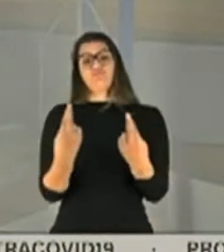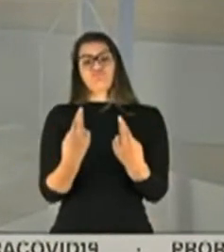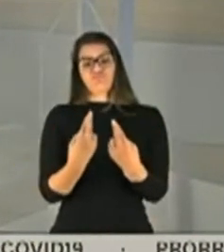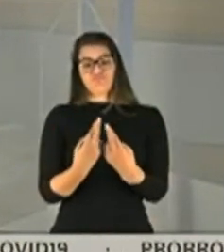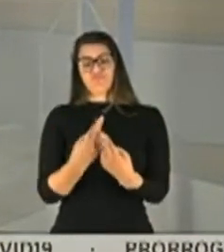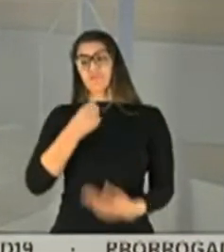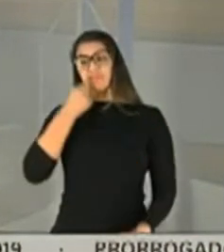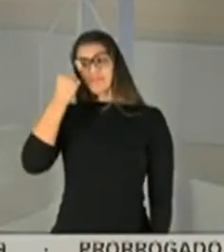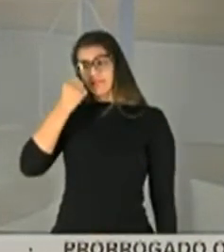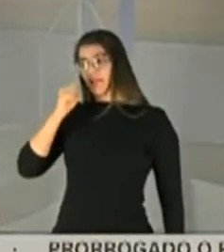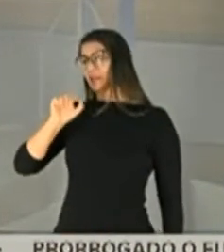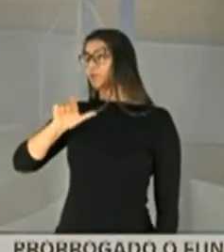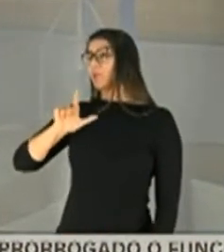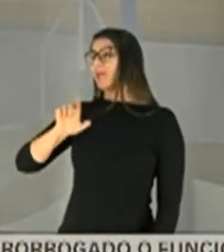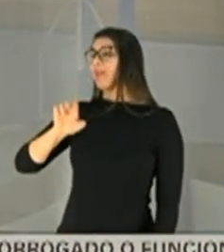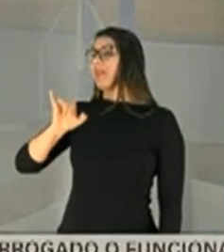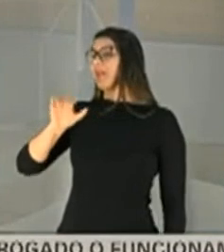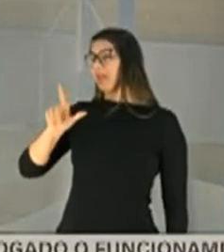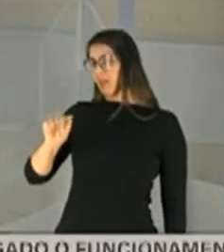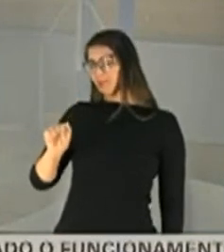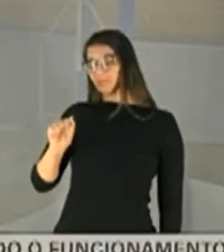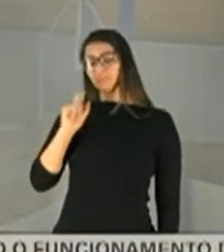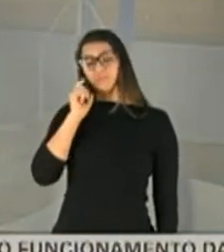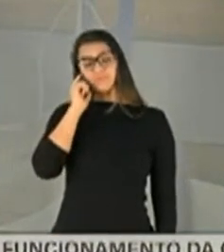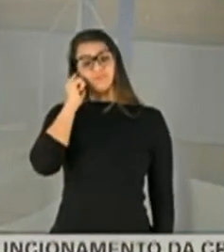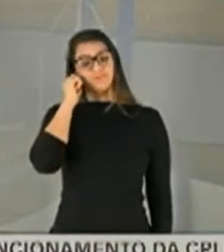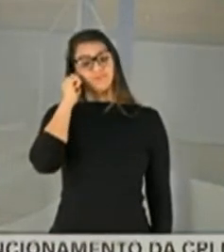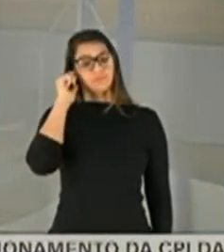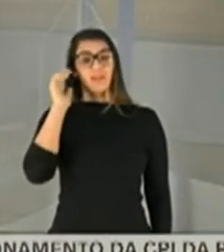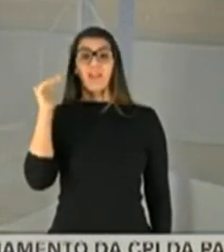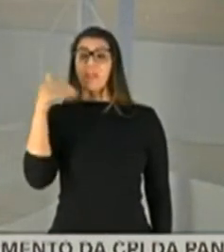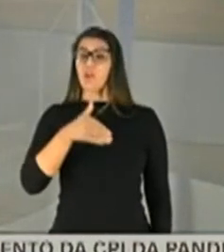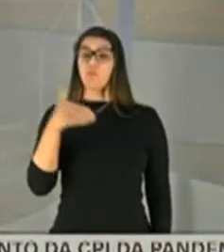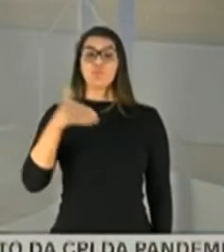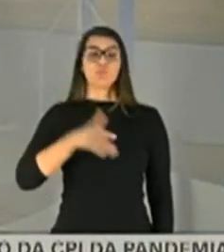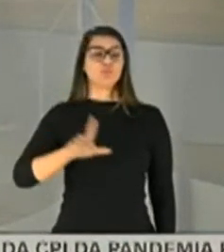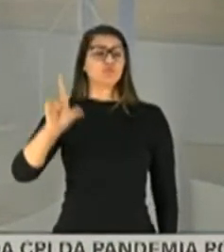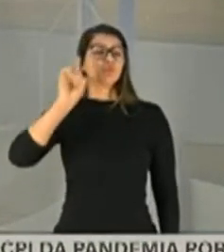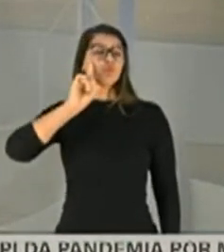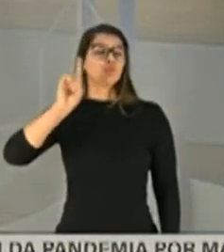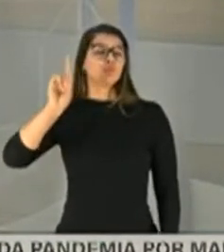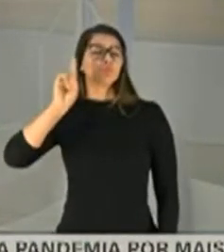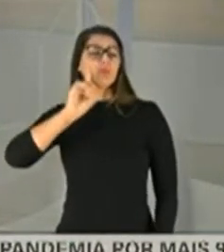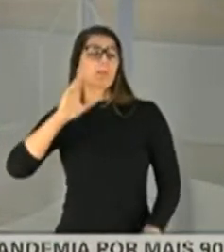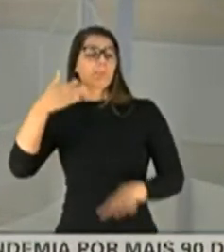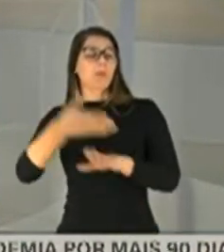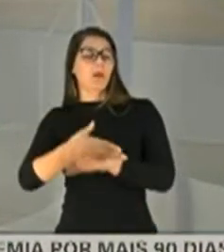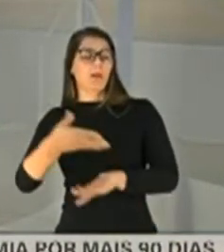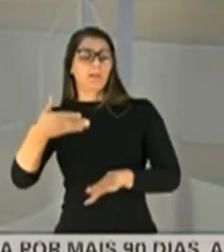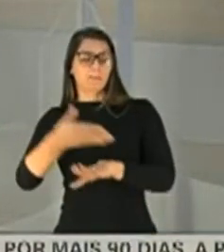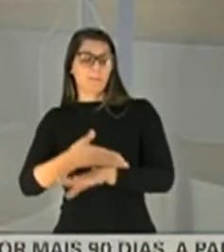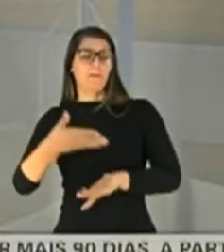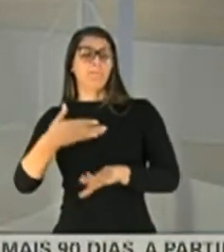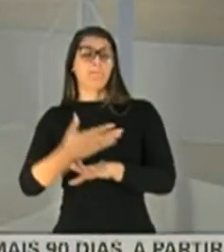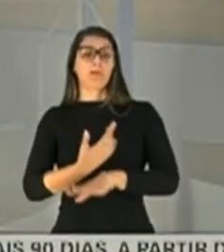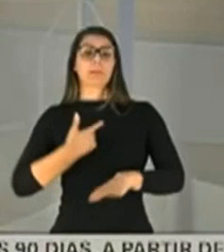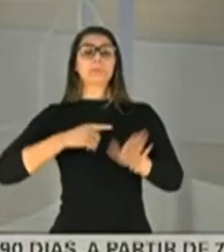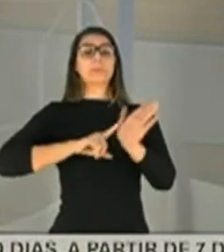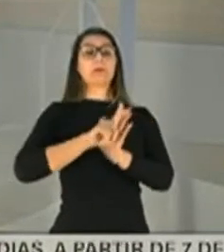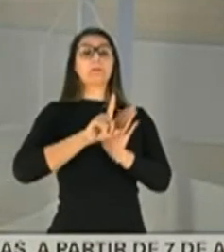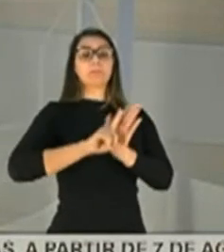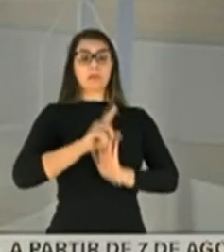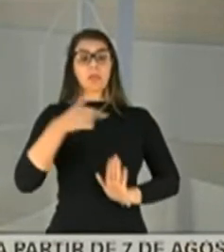Barros. Eu vim a todas aqui, participei, perguntei, sou titular dessa comissão.